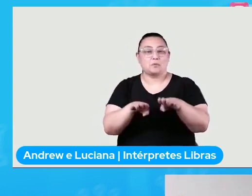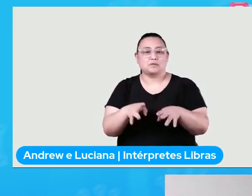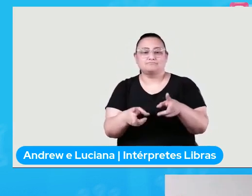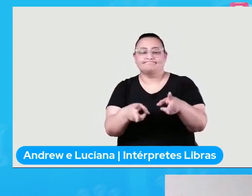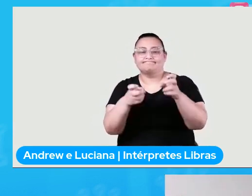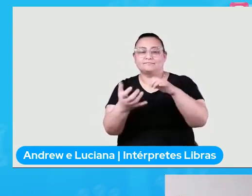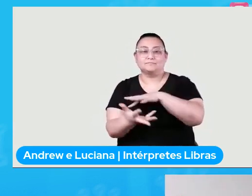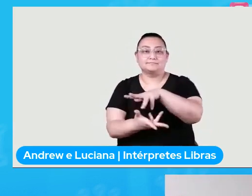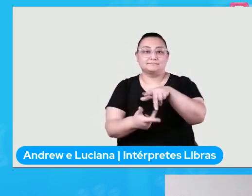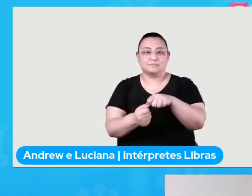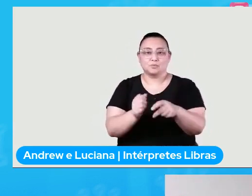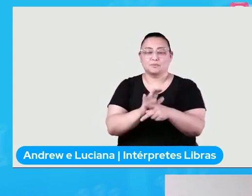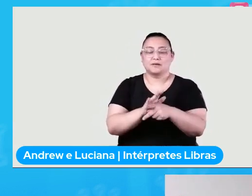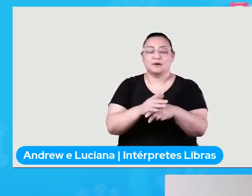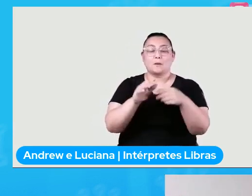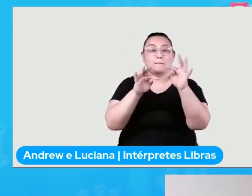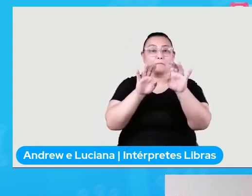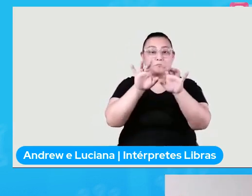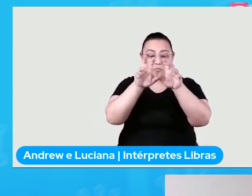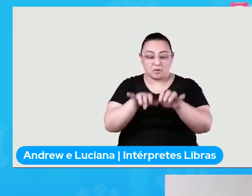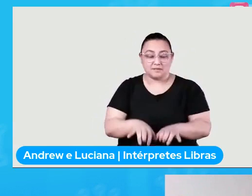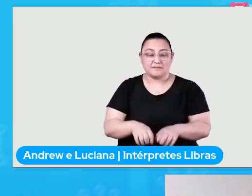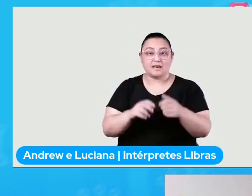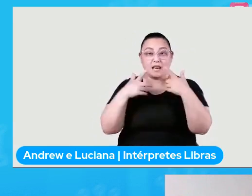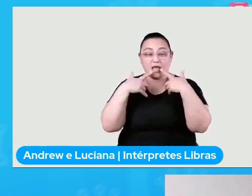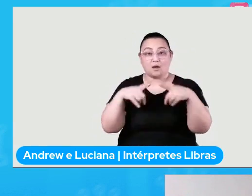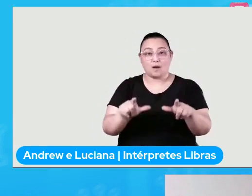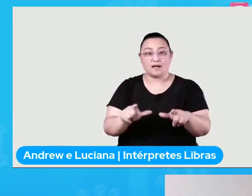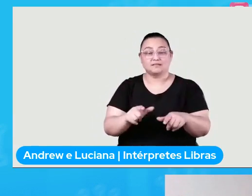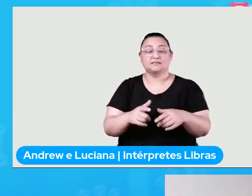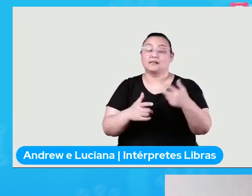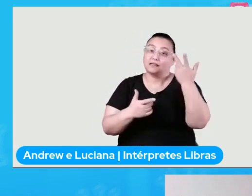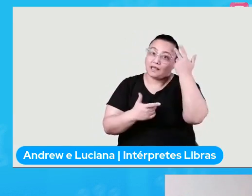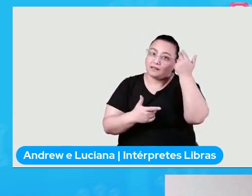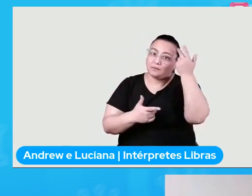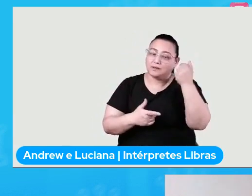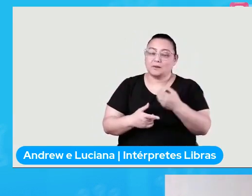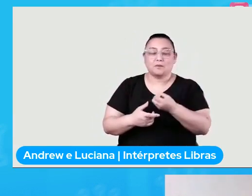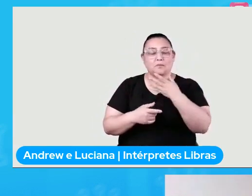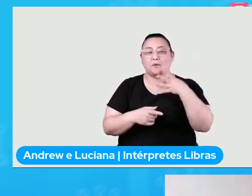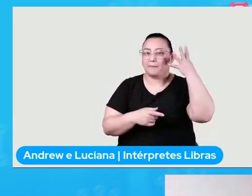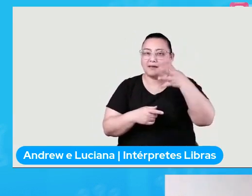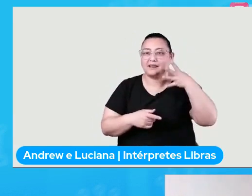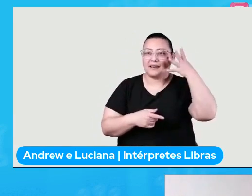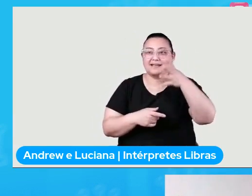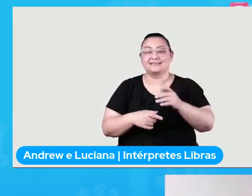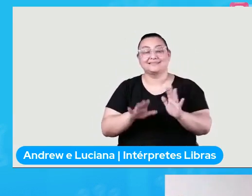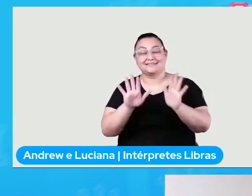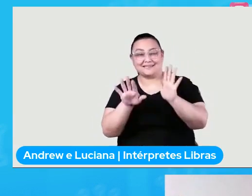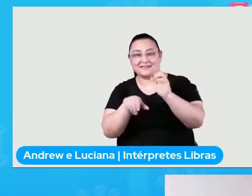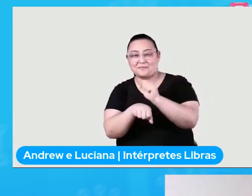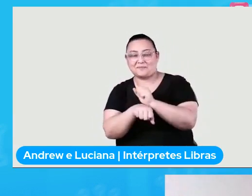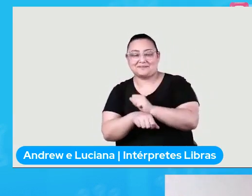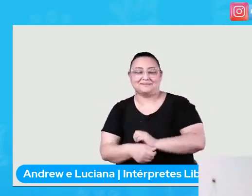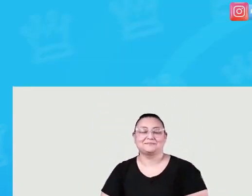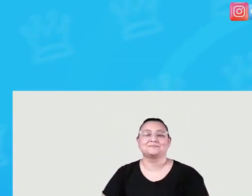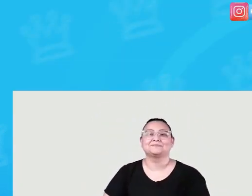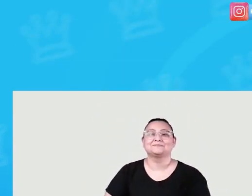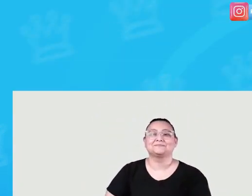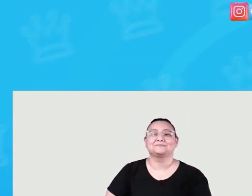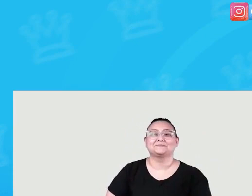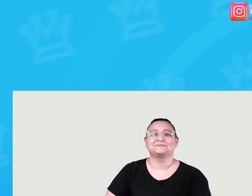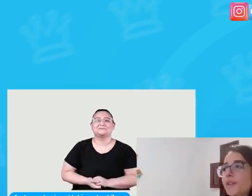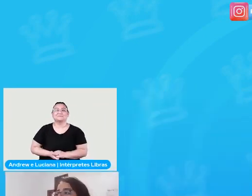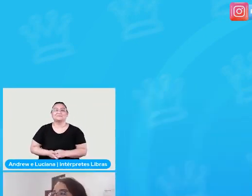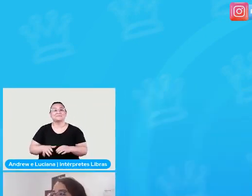Processamento de Linguagem Natural. Então, boa palestra, Andressa. Até daqui a pouquinho. Valeu. E aí,